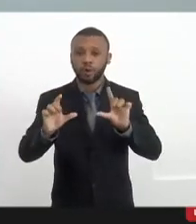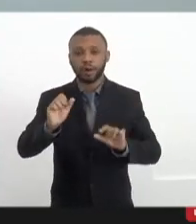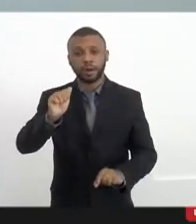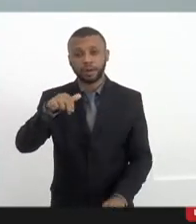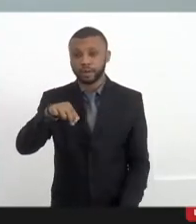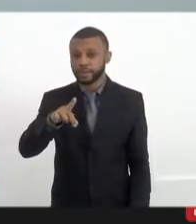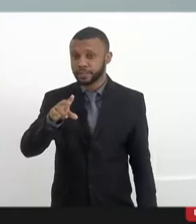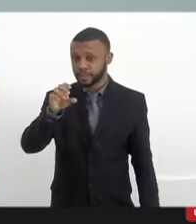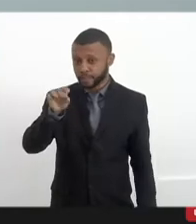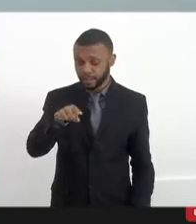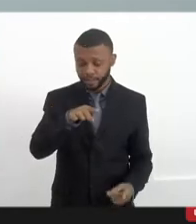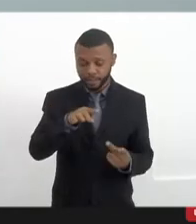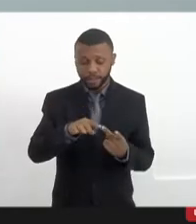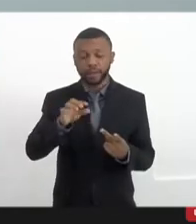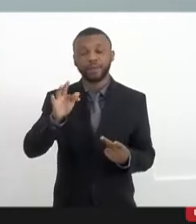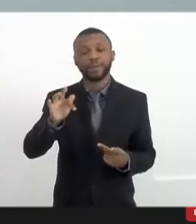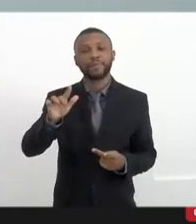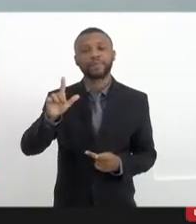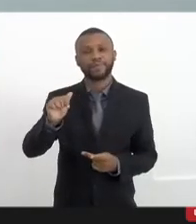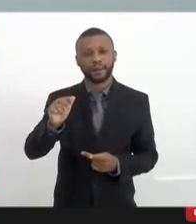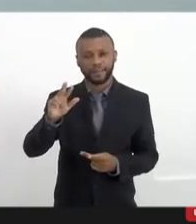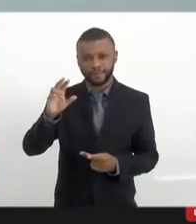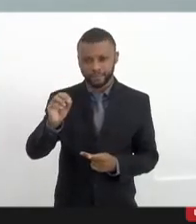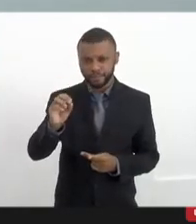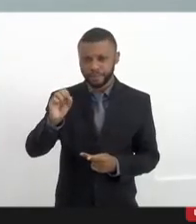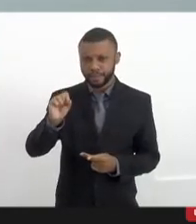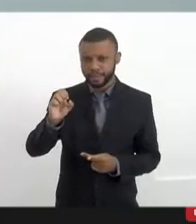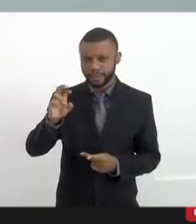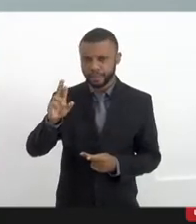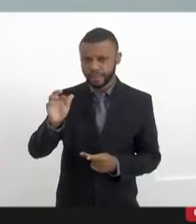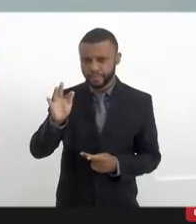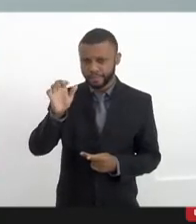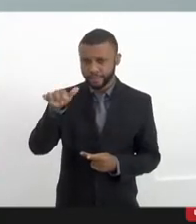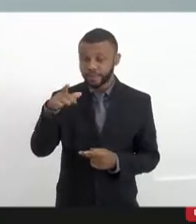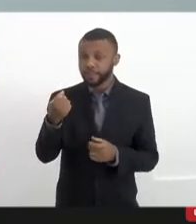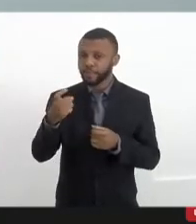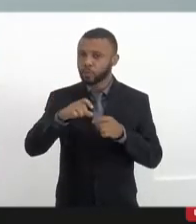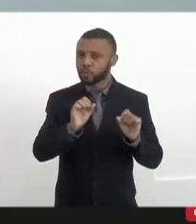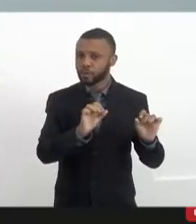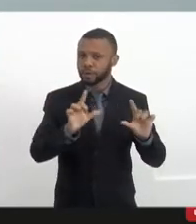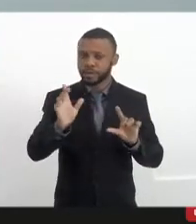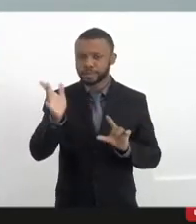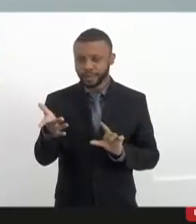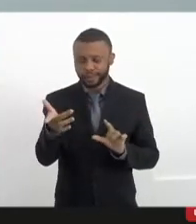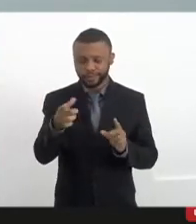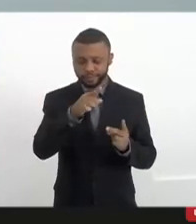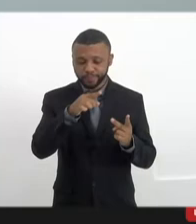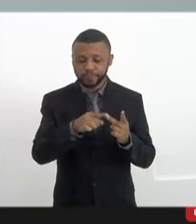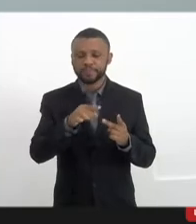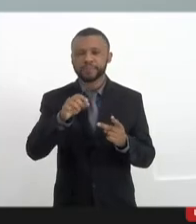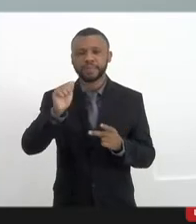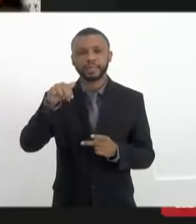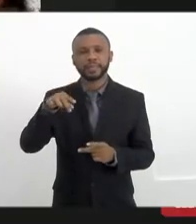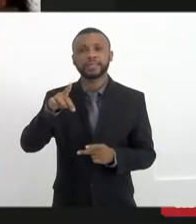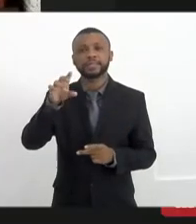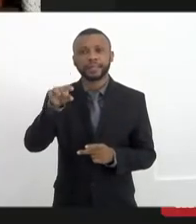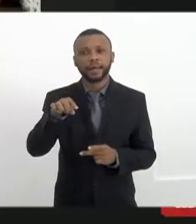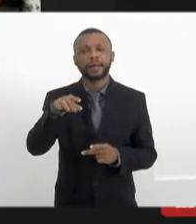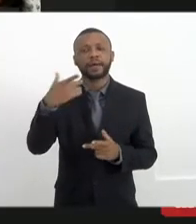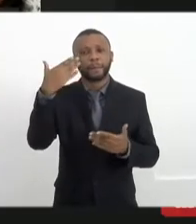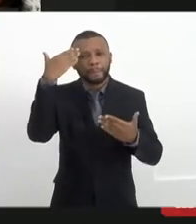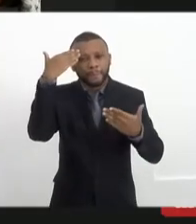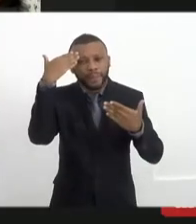e o Flávio Serafini, que já voltou em seguida, fará a sua saudação. André Fernandes, da Agência de Notícias da Favela, obrigado pela